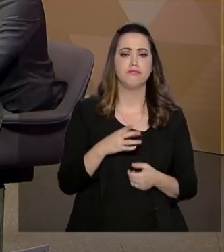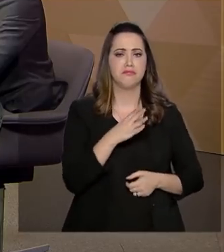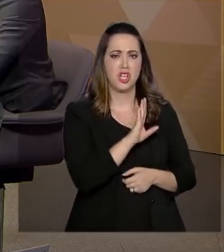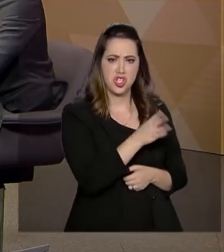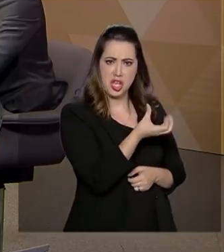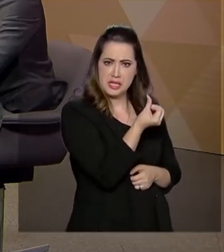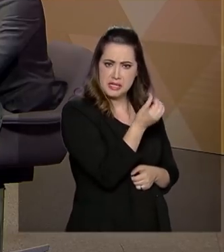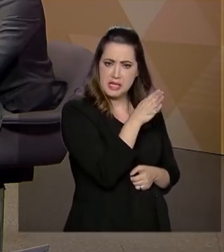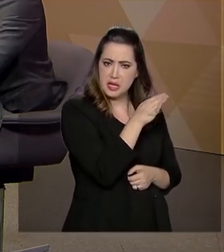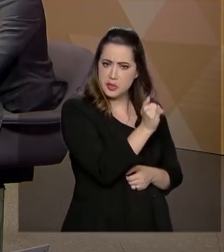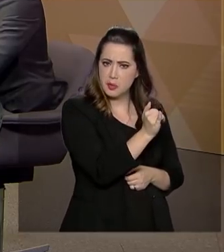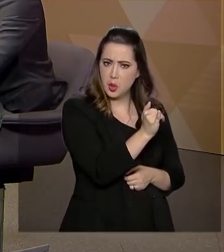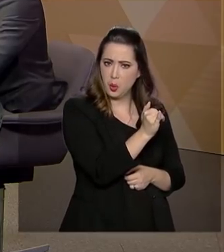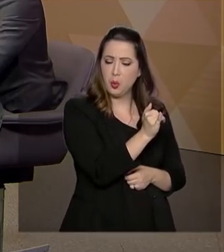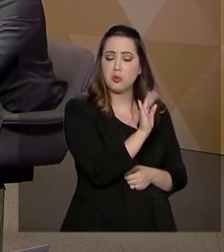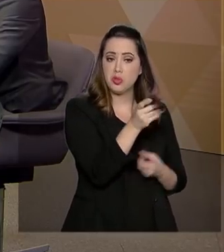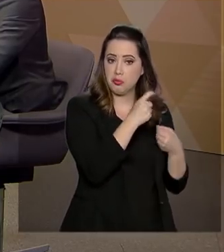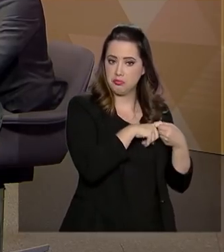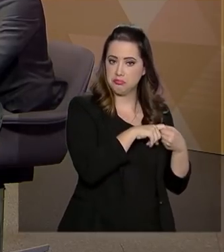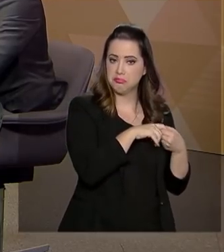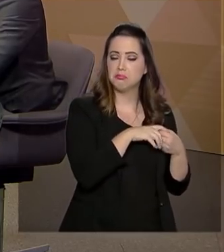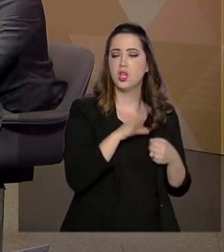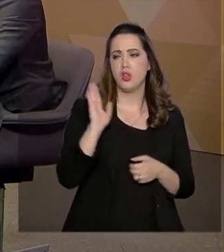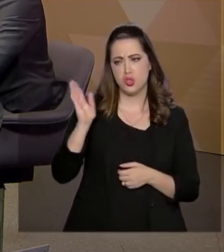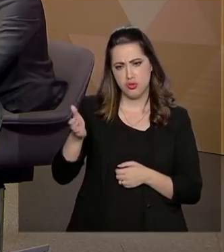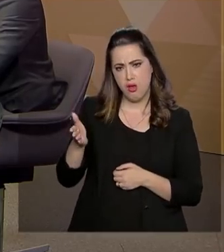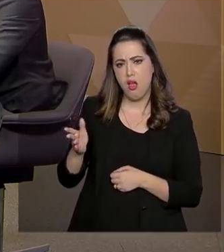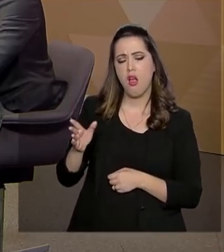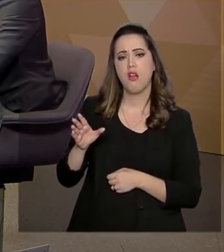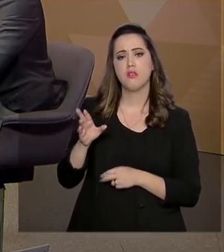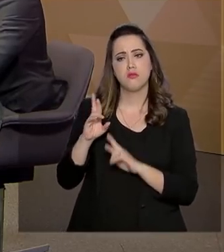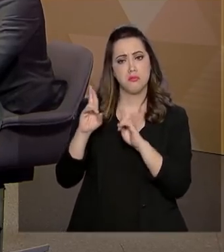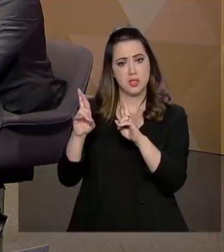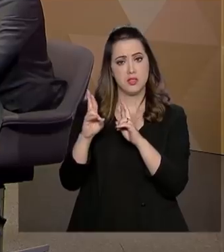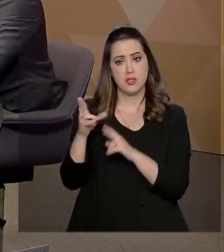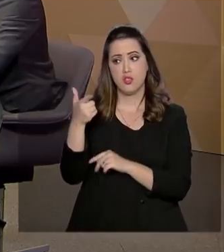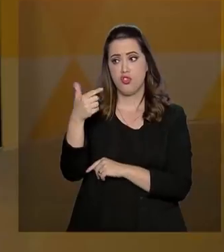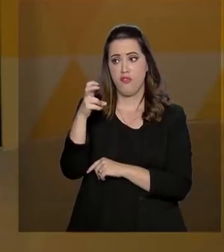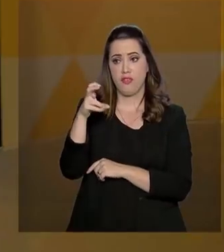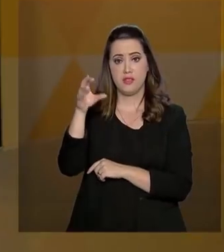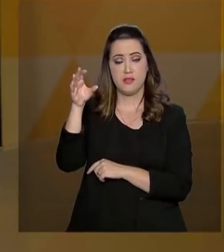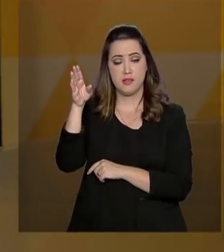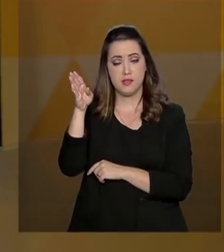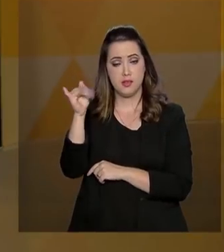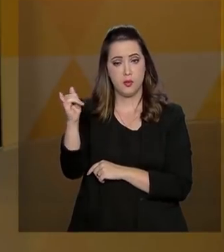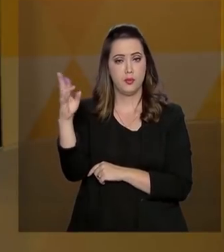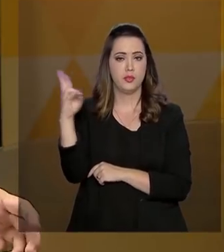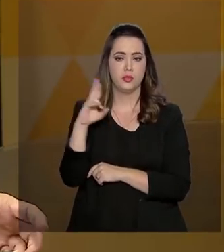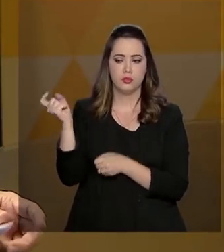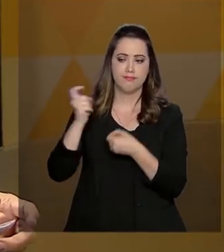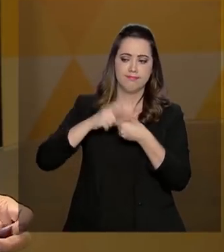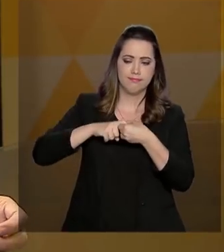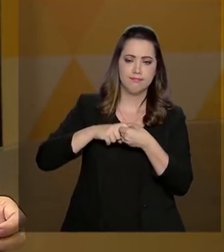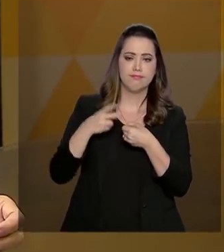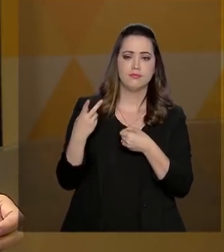expectativa de 25 bilhões a serem recuperados. bilhões a serem recuperados. Isso dá credibilidade para o Brasil